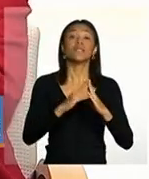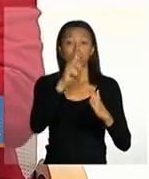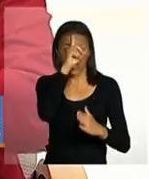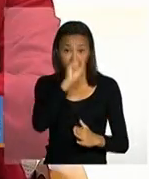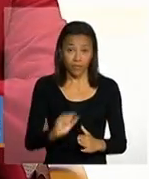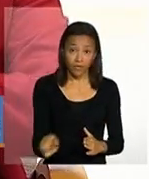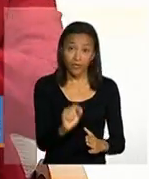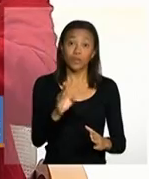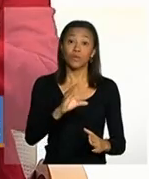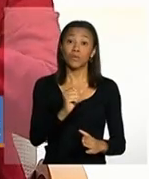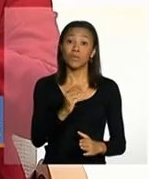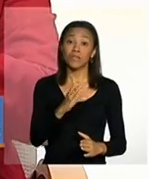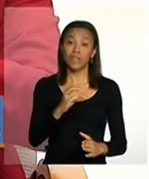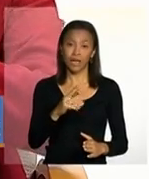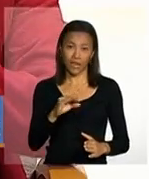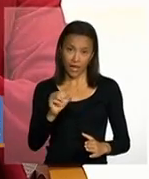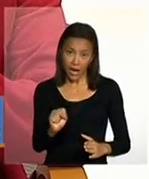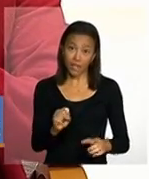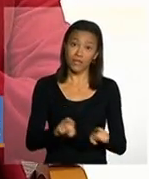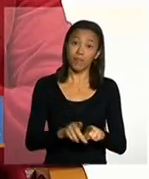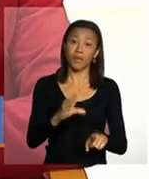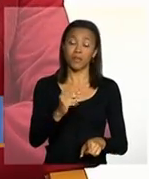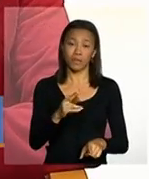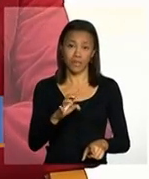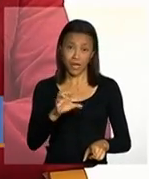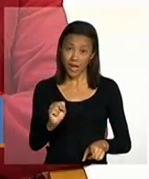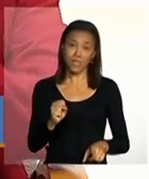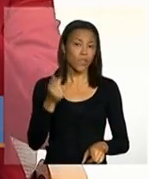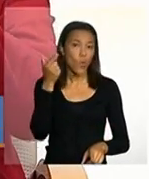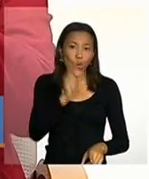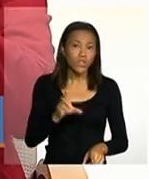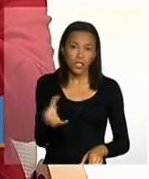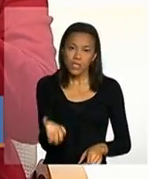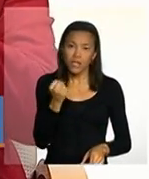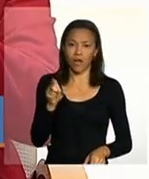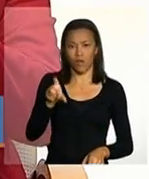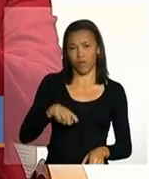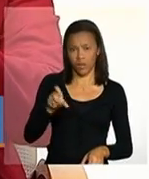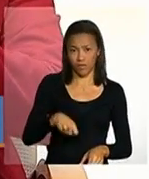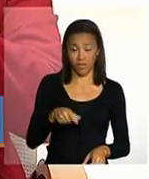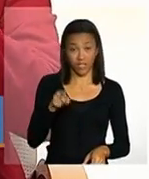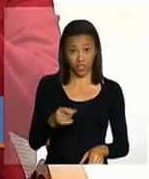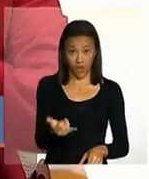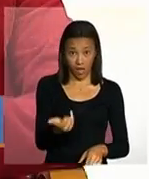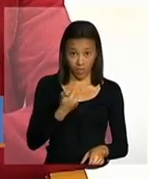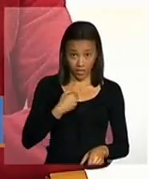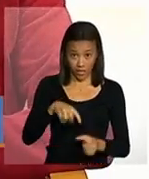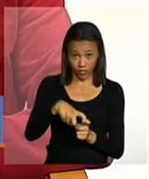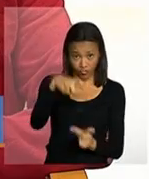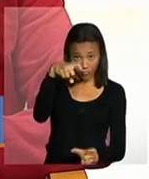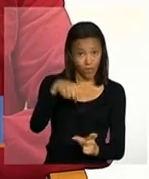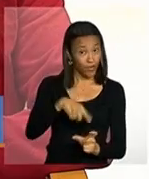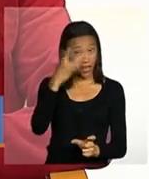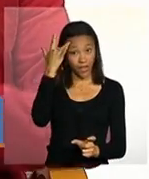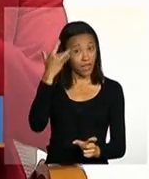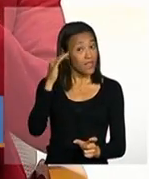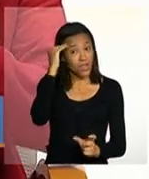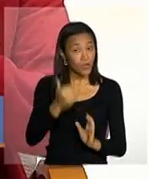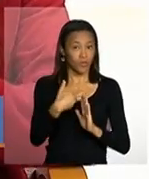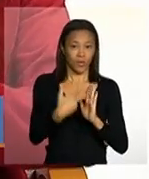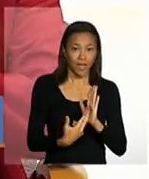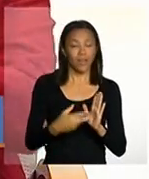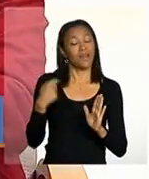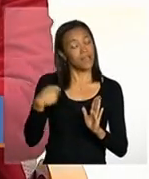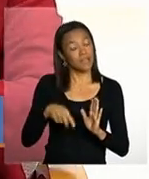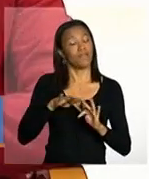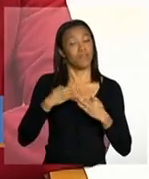CRAS os CREA se uma família ao tentar sacar o benefício não conseguir e tiver lá na mensagem do extrato que foi por descumprimento de condicionalidade é possível que